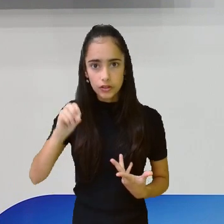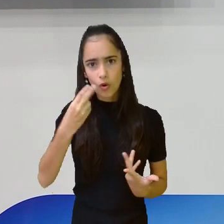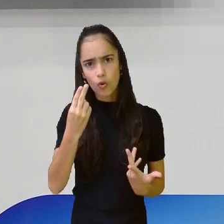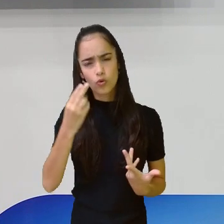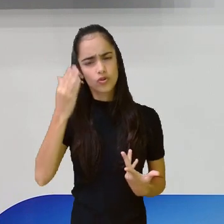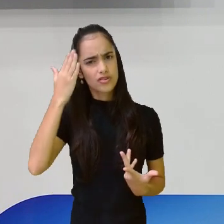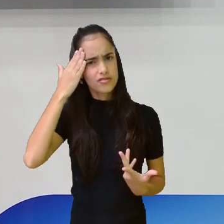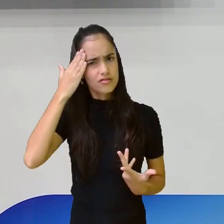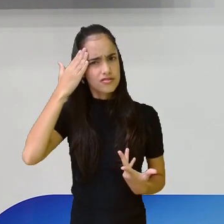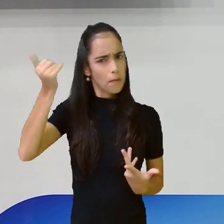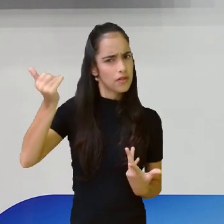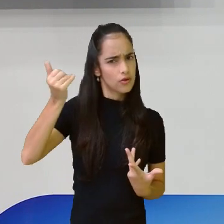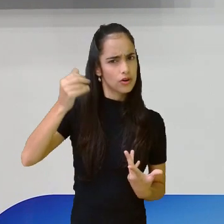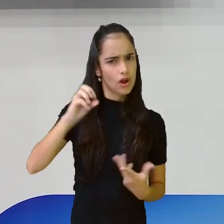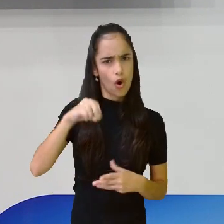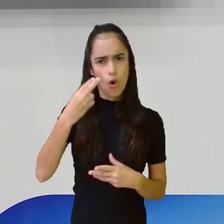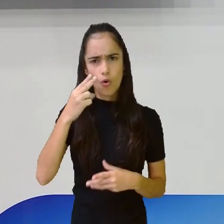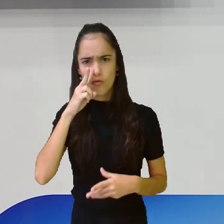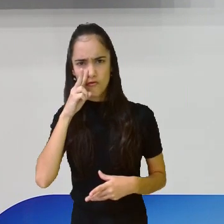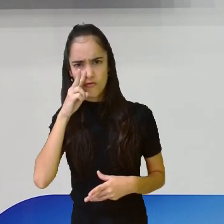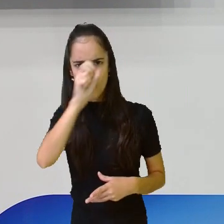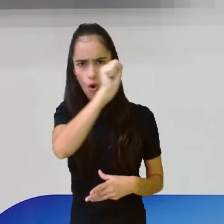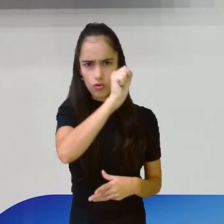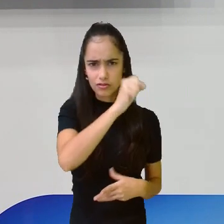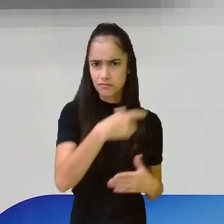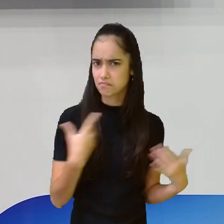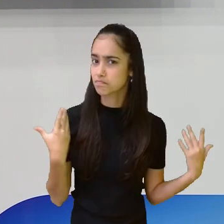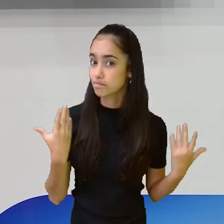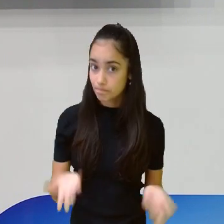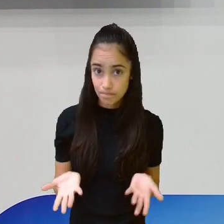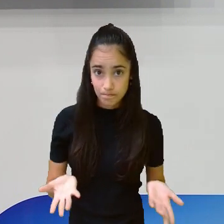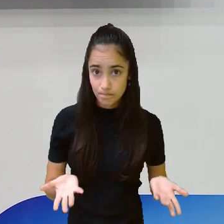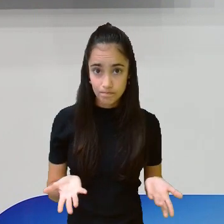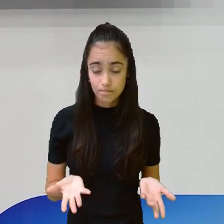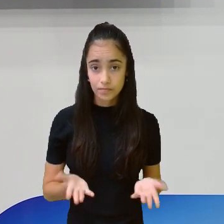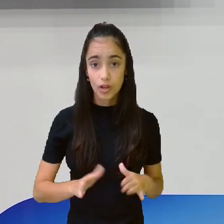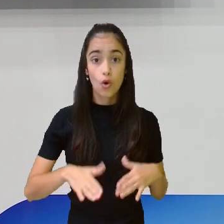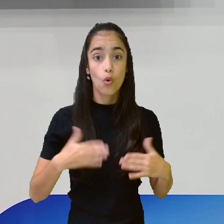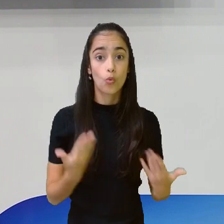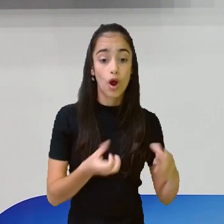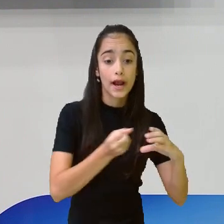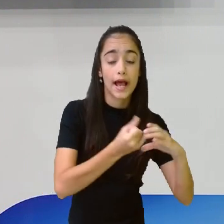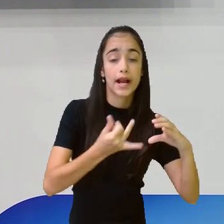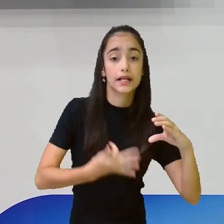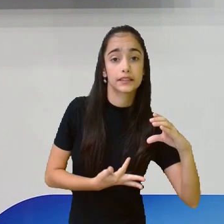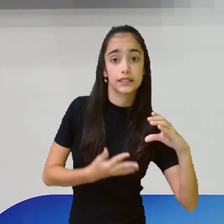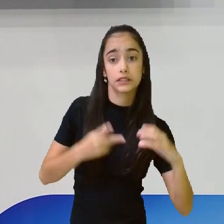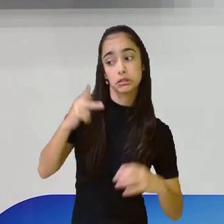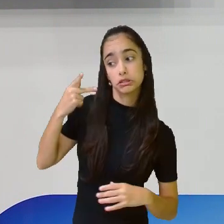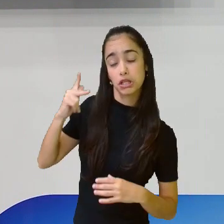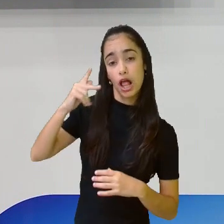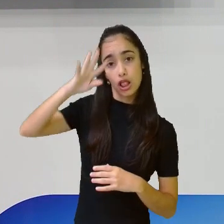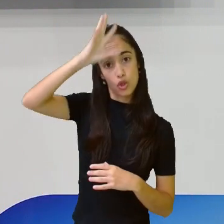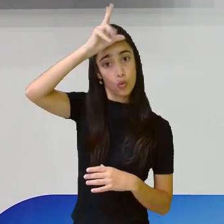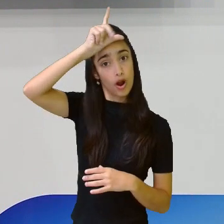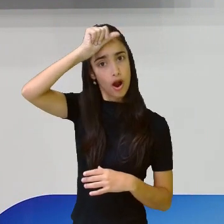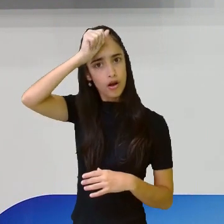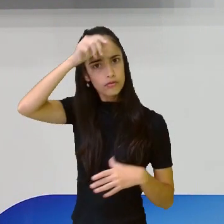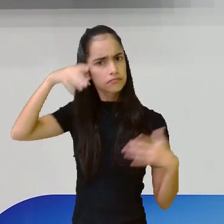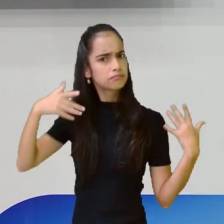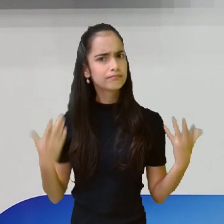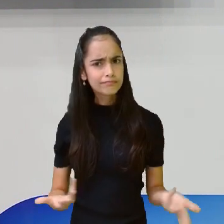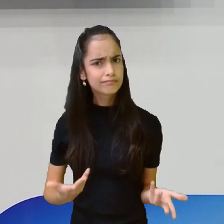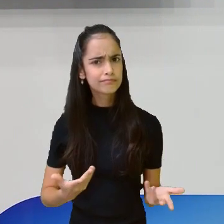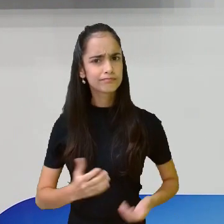A força, a esperteza, hein? Qual seria aí para vocês? E eu